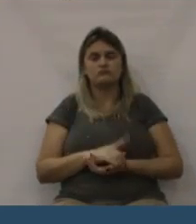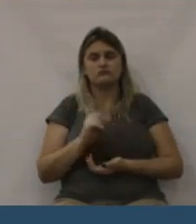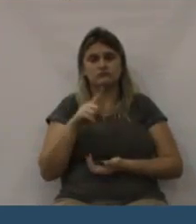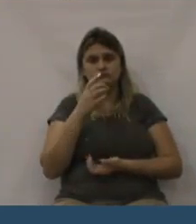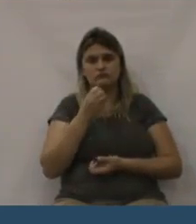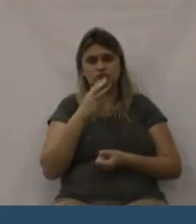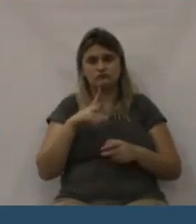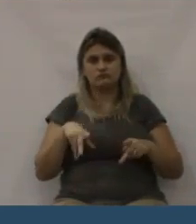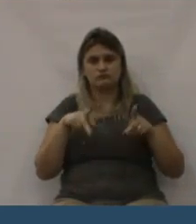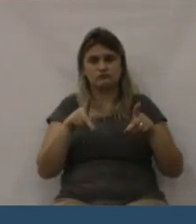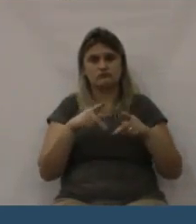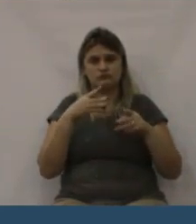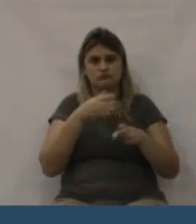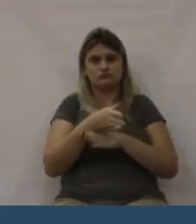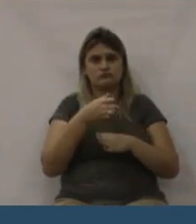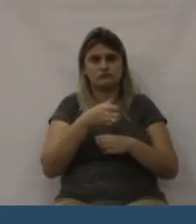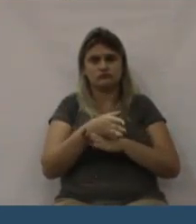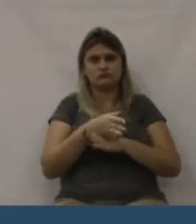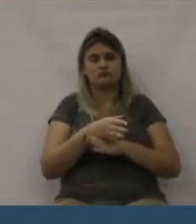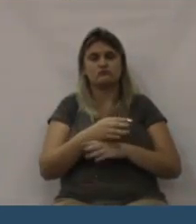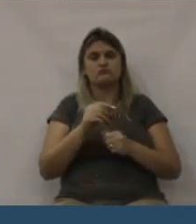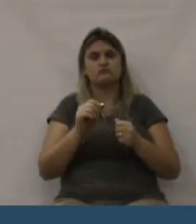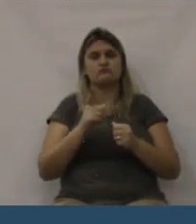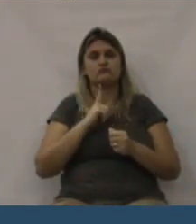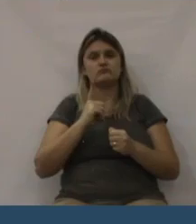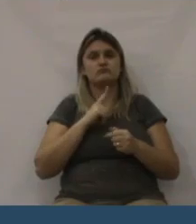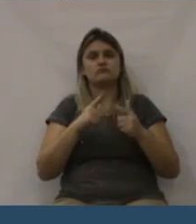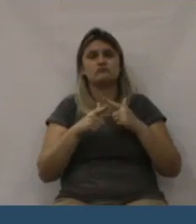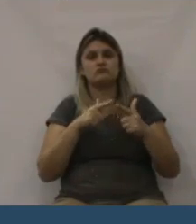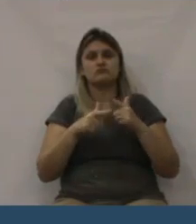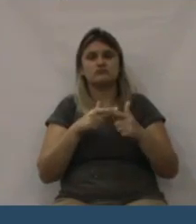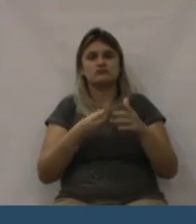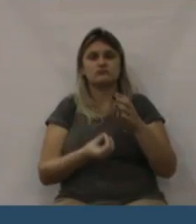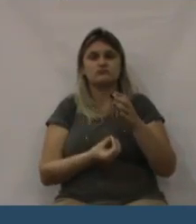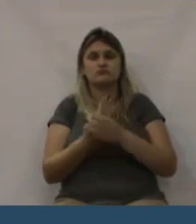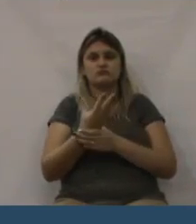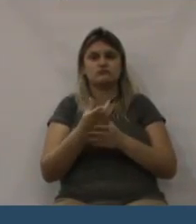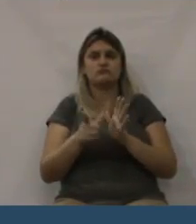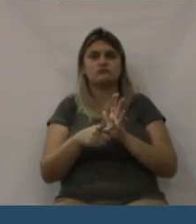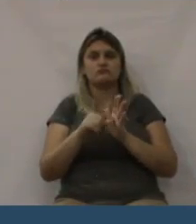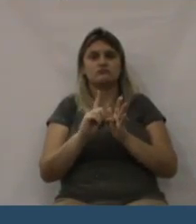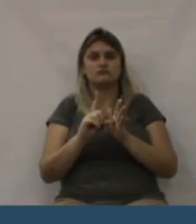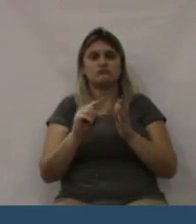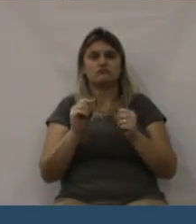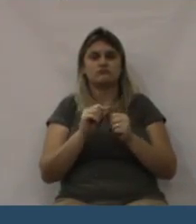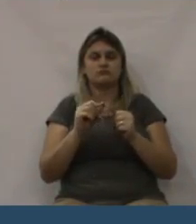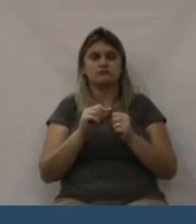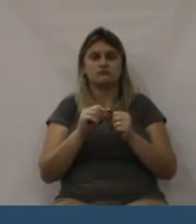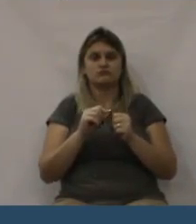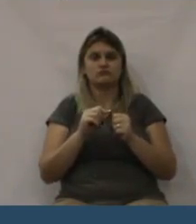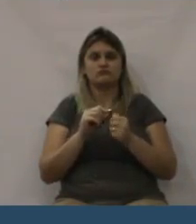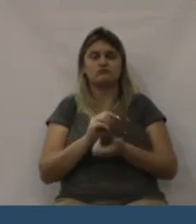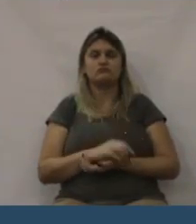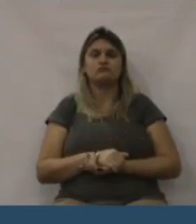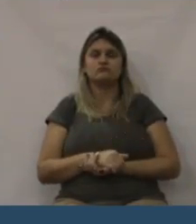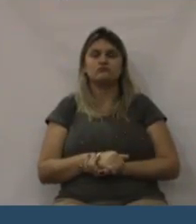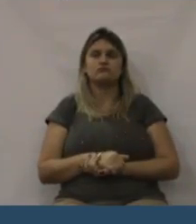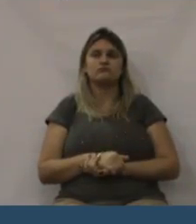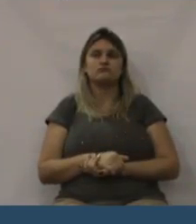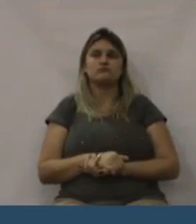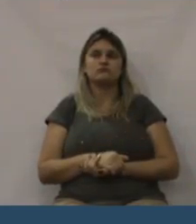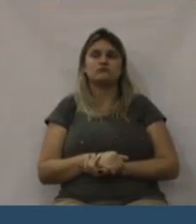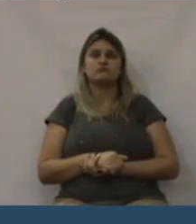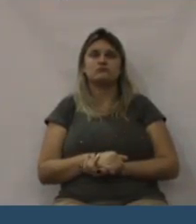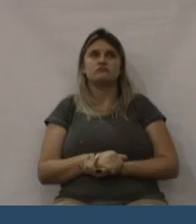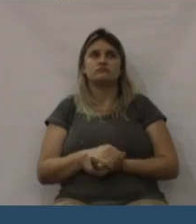junto com os moradores, onde queriam definir se era para arrumar melhor o passeio, colocar